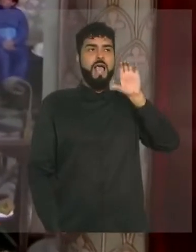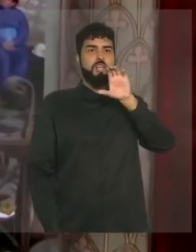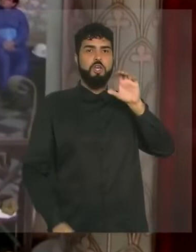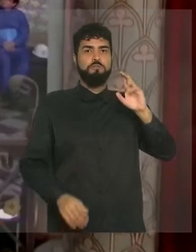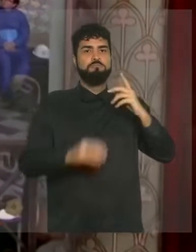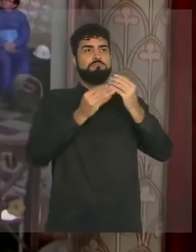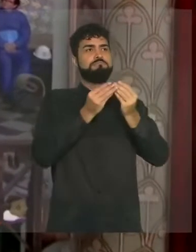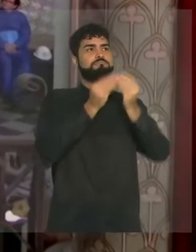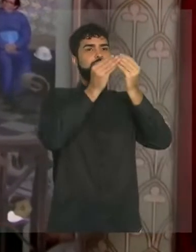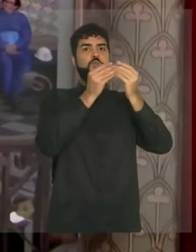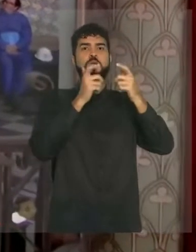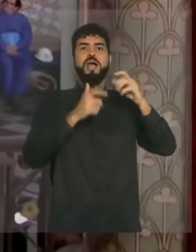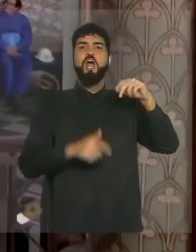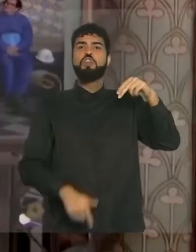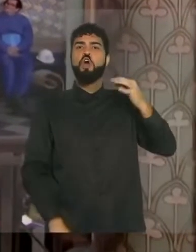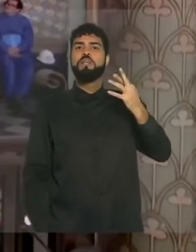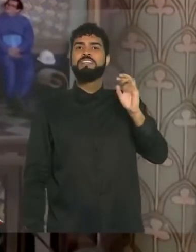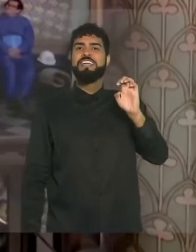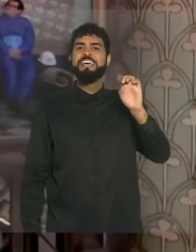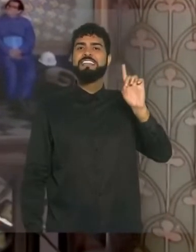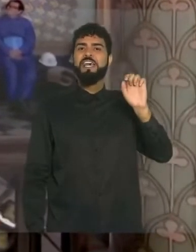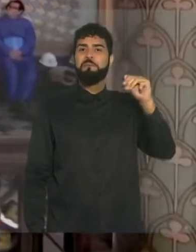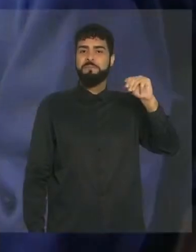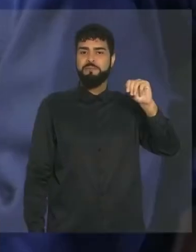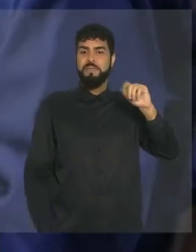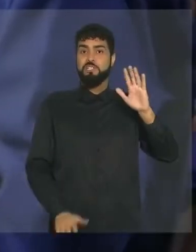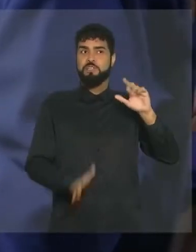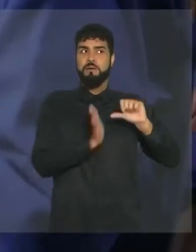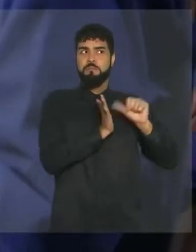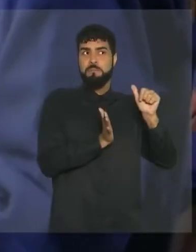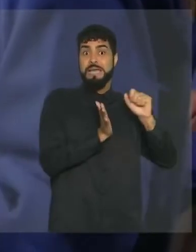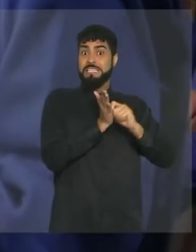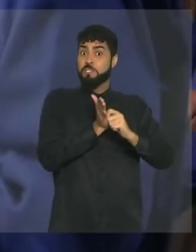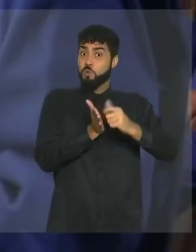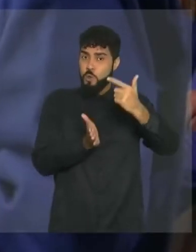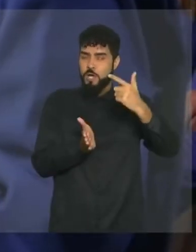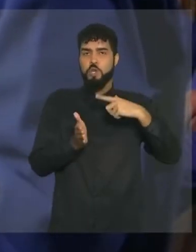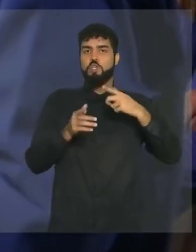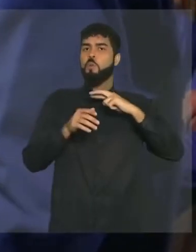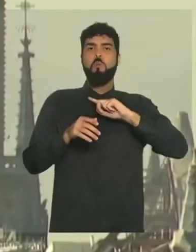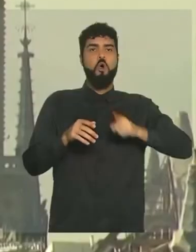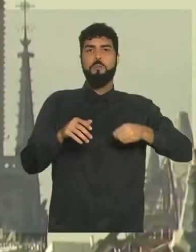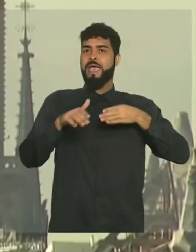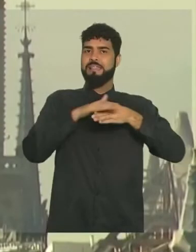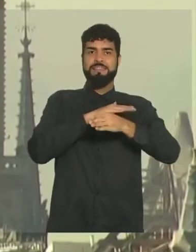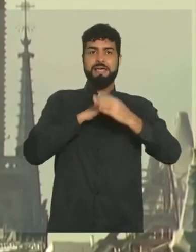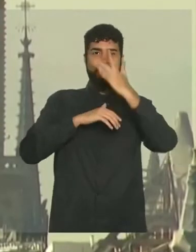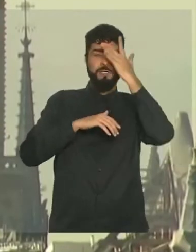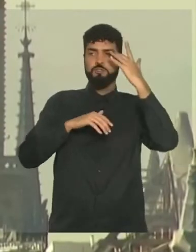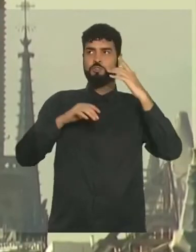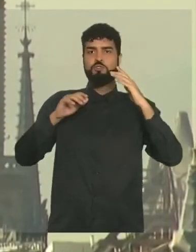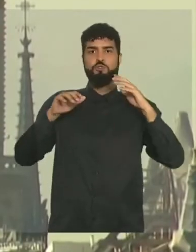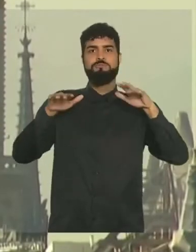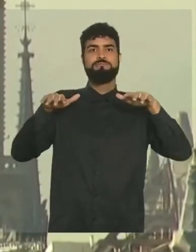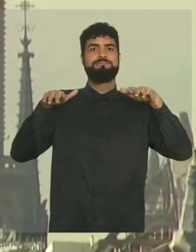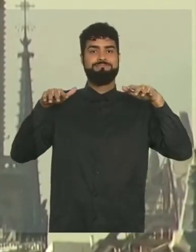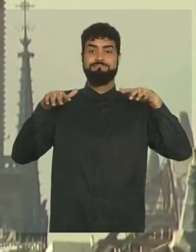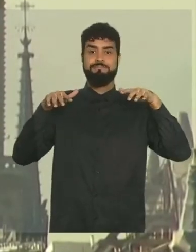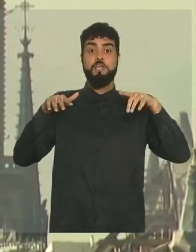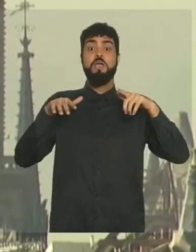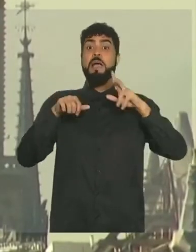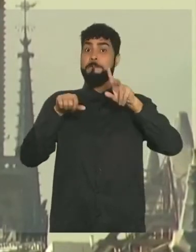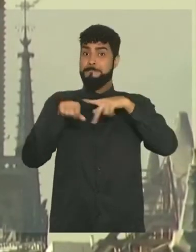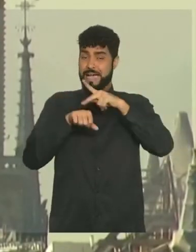Catedral de Notre-Dame. Pelo segundo ano consecutivo, a cerimônia foi fechada ao público. Em todo o país, os fiéis têm permissão para